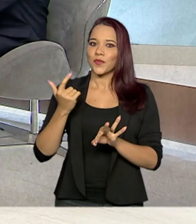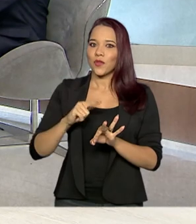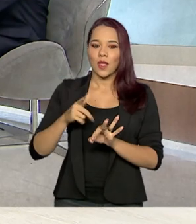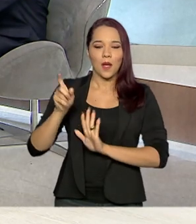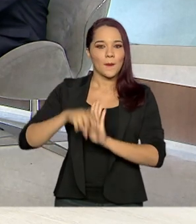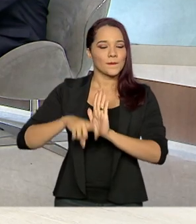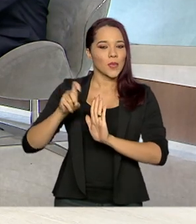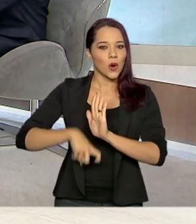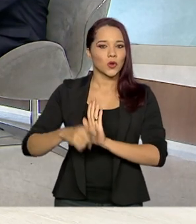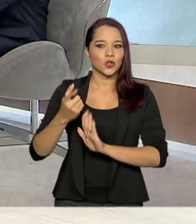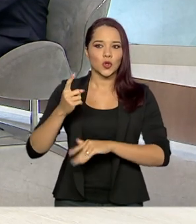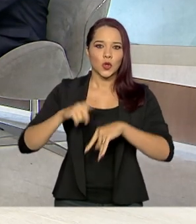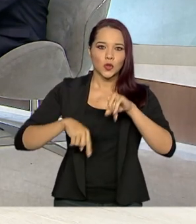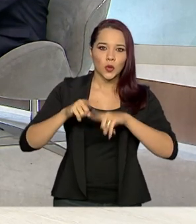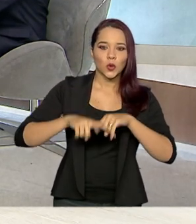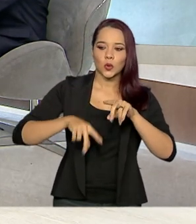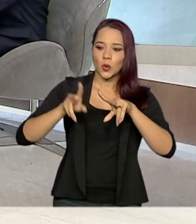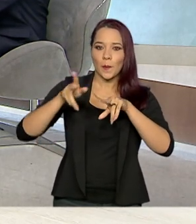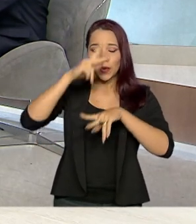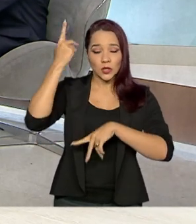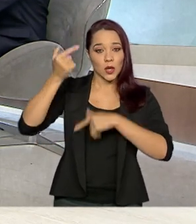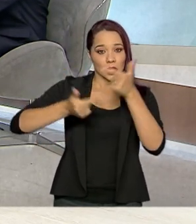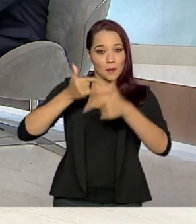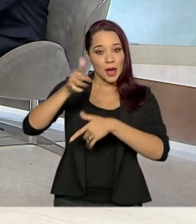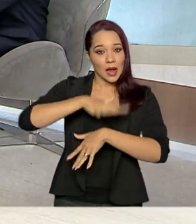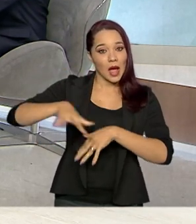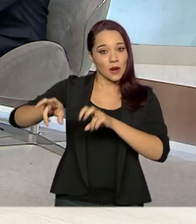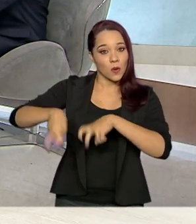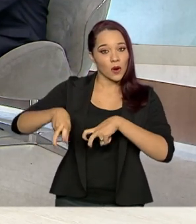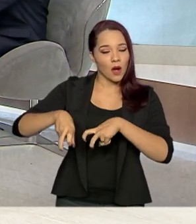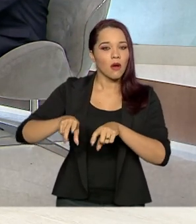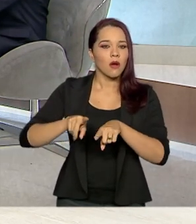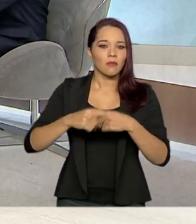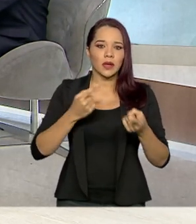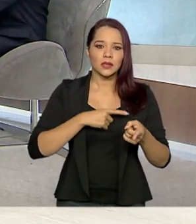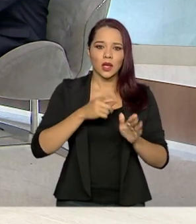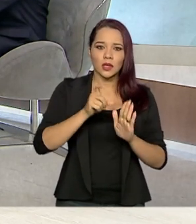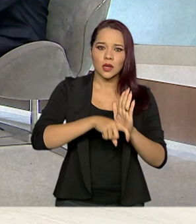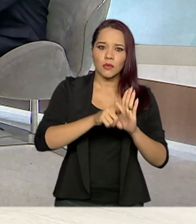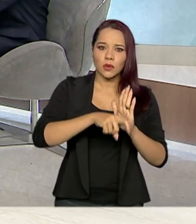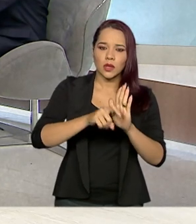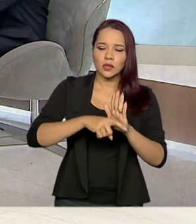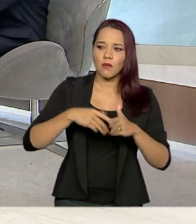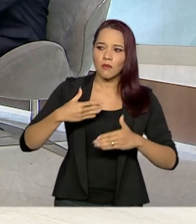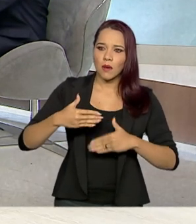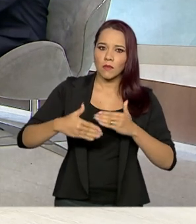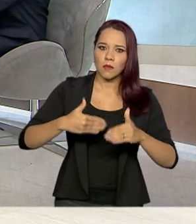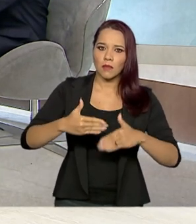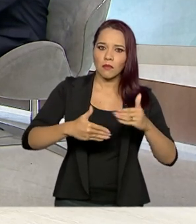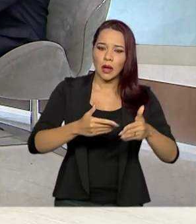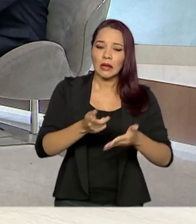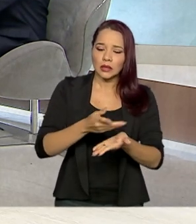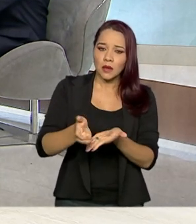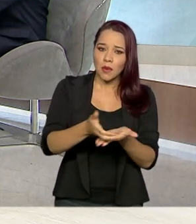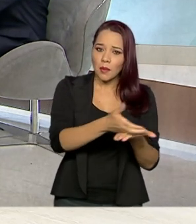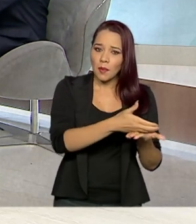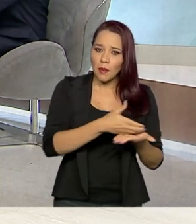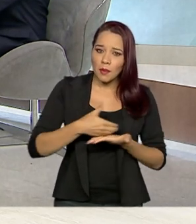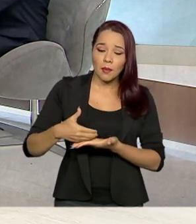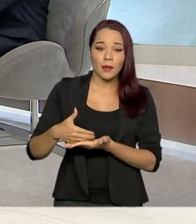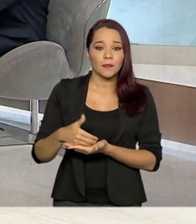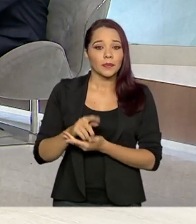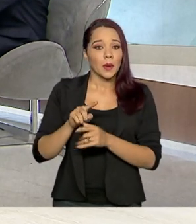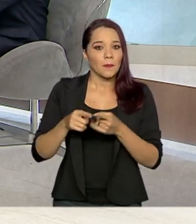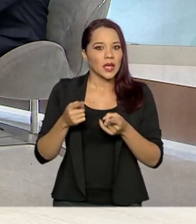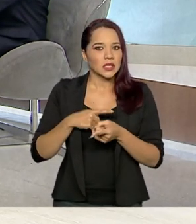os produtores rurais, mas, ainda assim, há uma tributação ao longo da cadeia, garantindo a arrecadação para o fisco, mas não